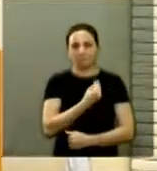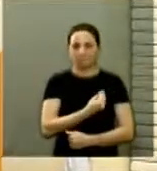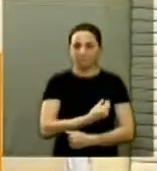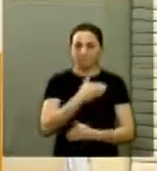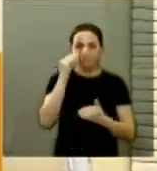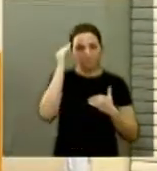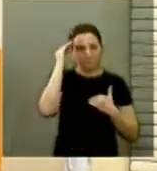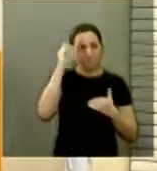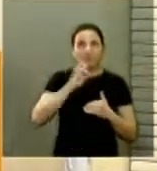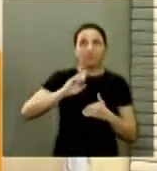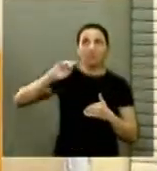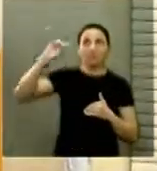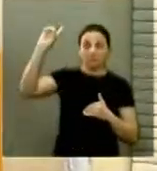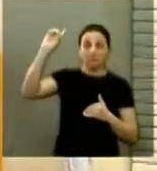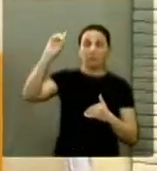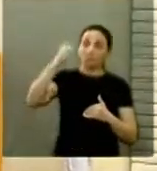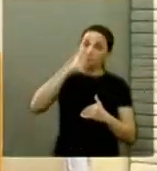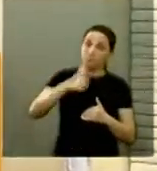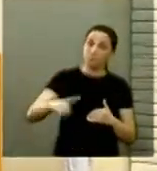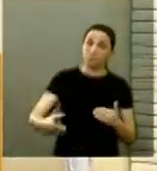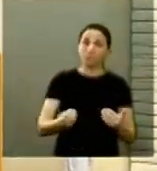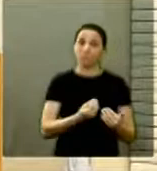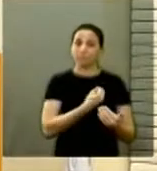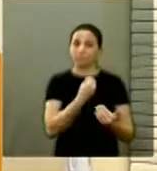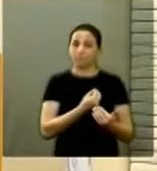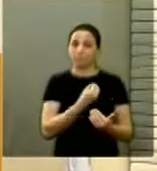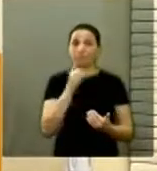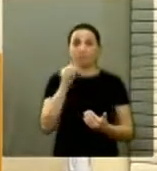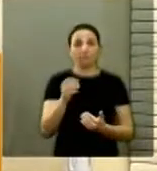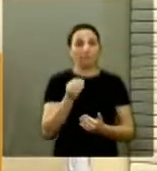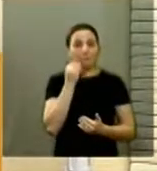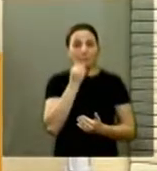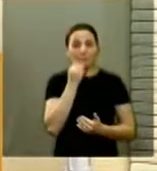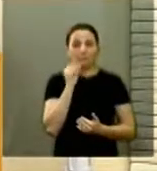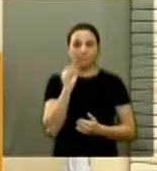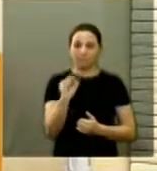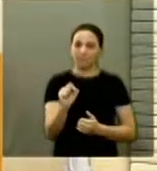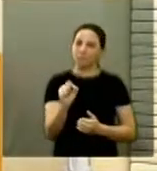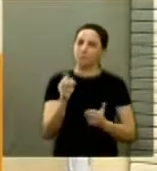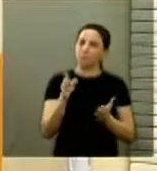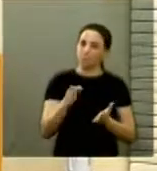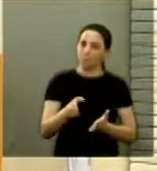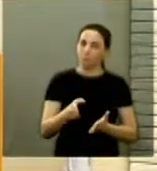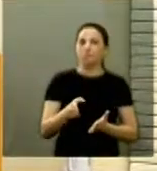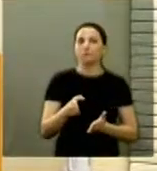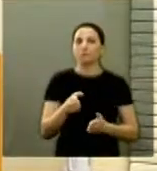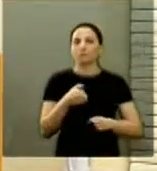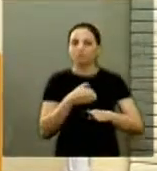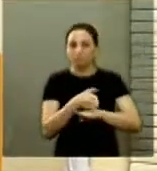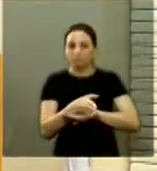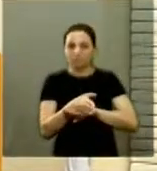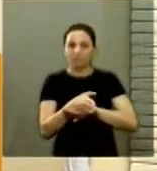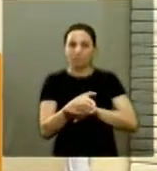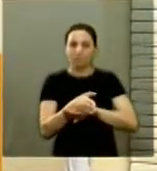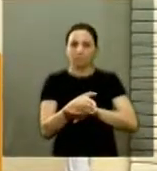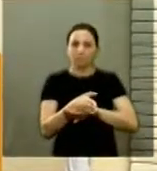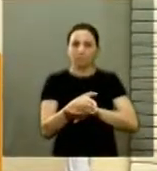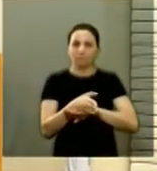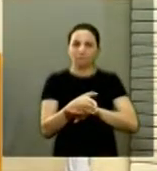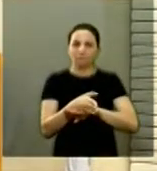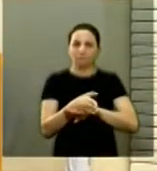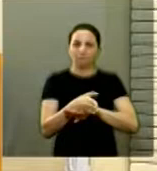Agradecer a Deus também por estar aqui mais uma vez pela oportunidade. Hoje estive lá atrás